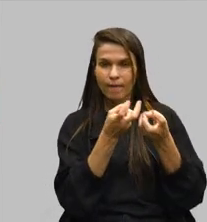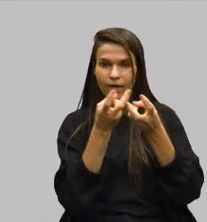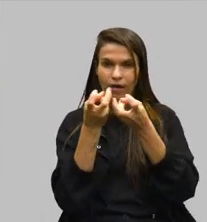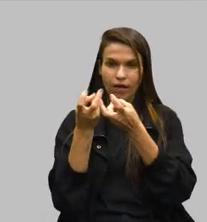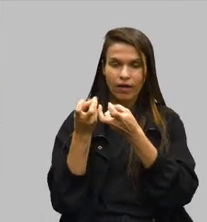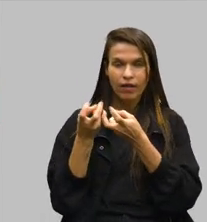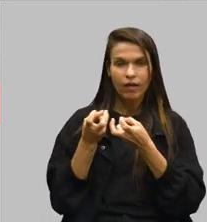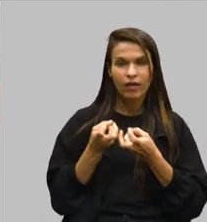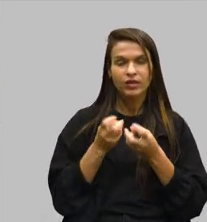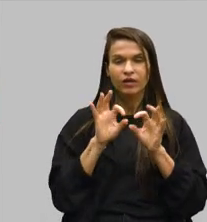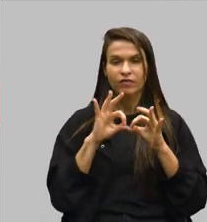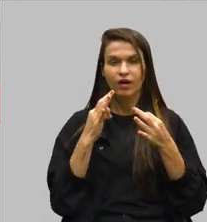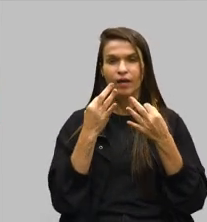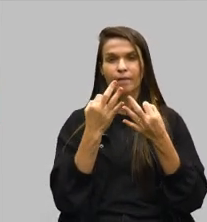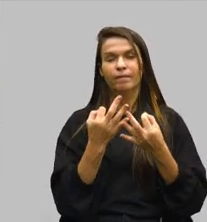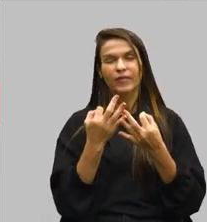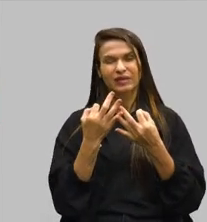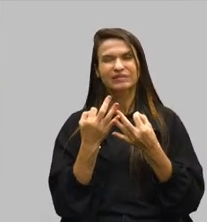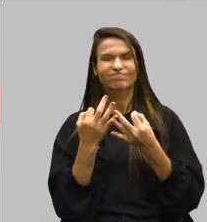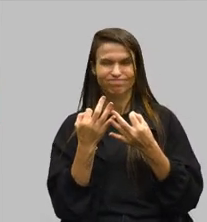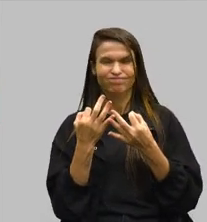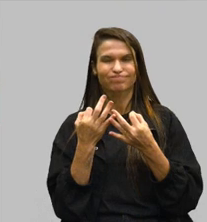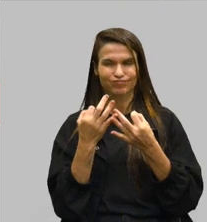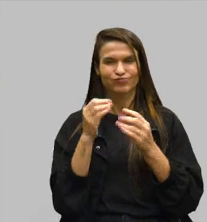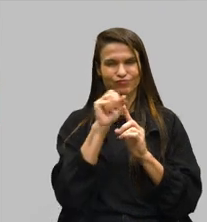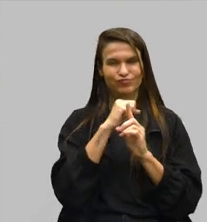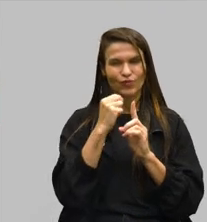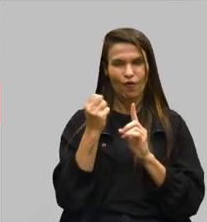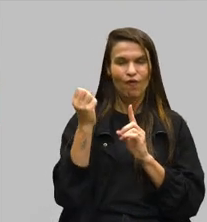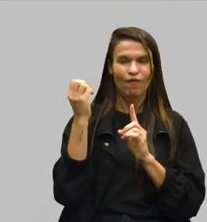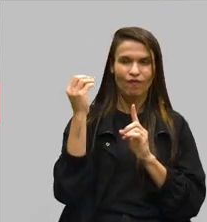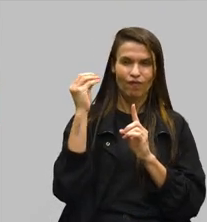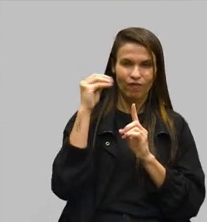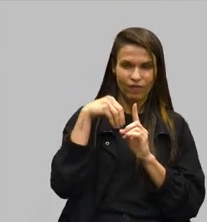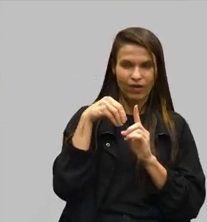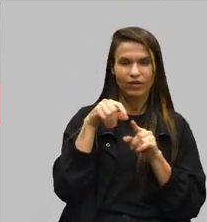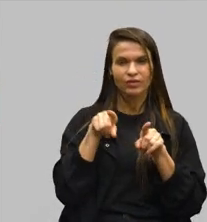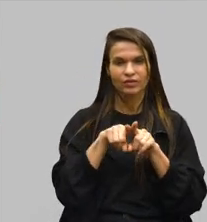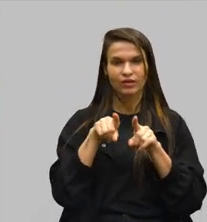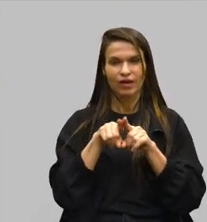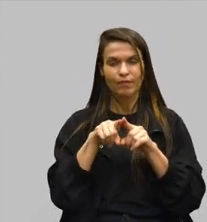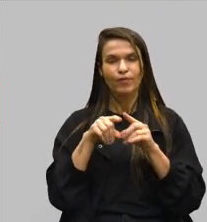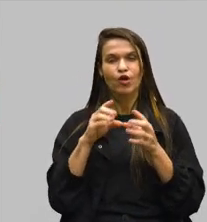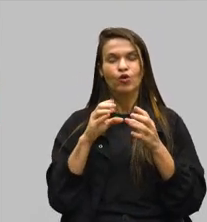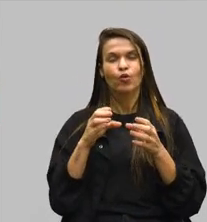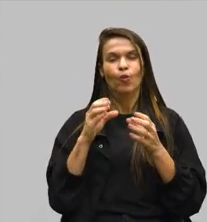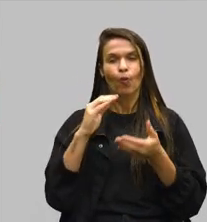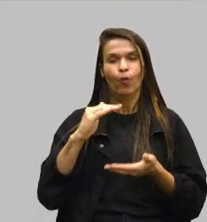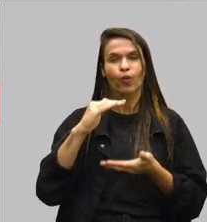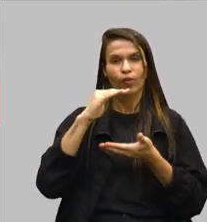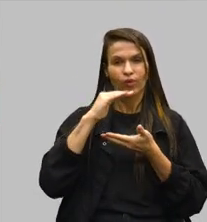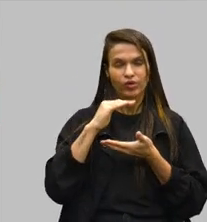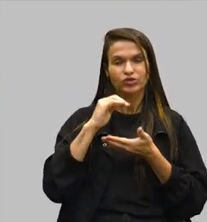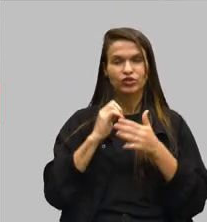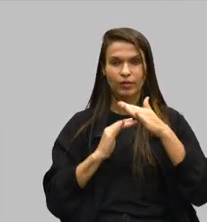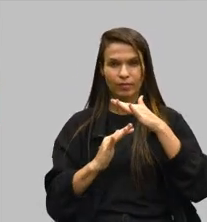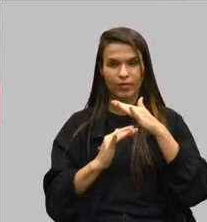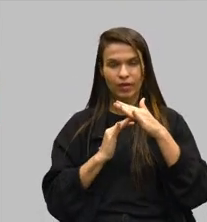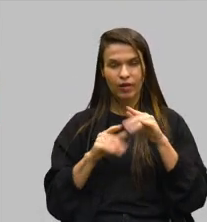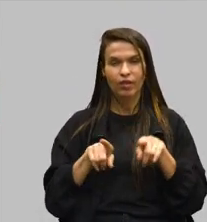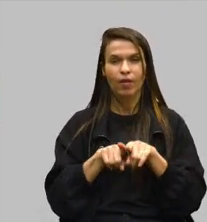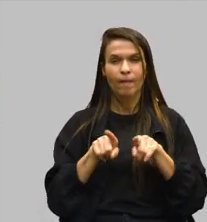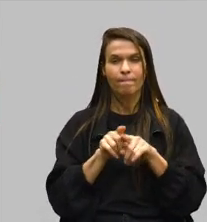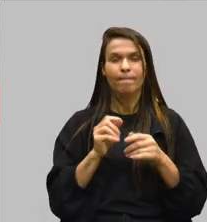identificação da família em situação de vulnerabilidade. E aí nós temos aqui o kit de irrigação, o kit de apoio à produção, assessoramento